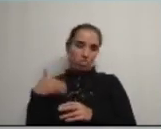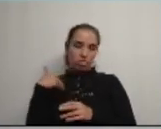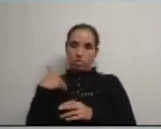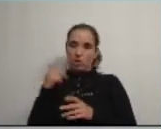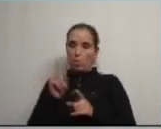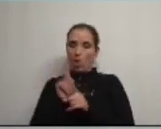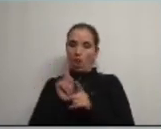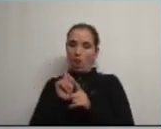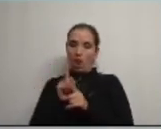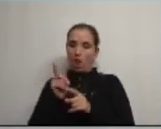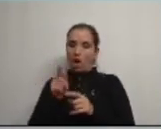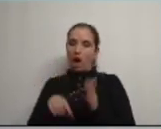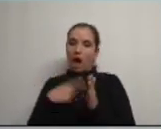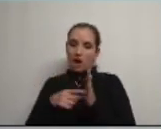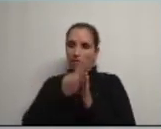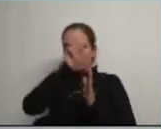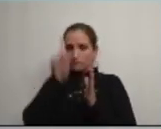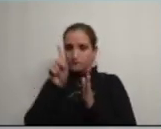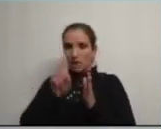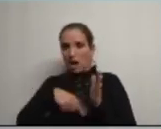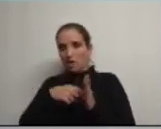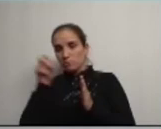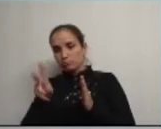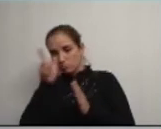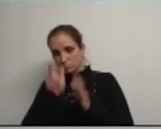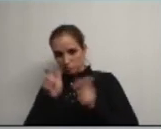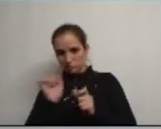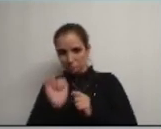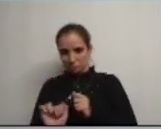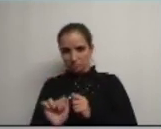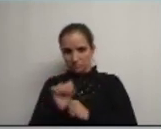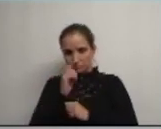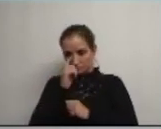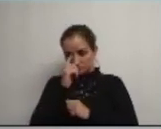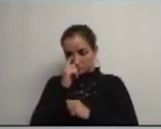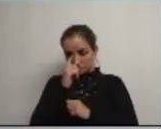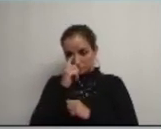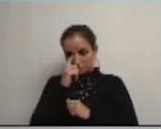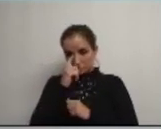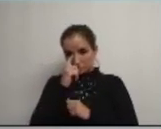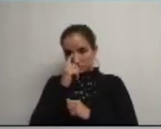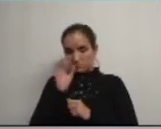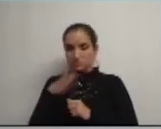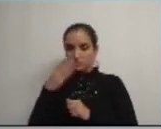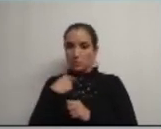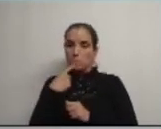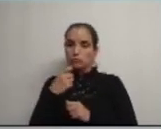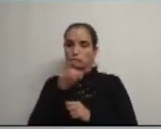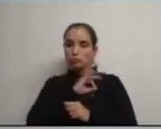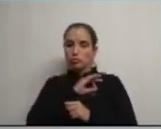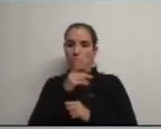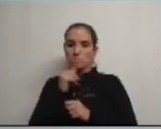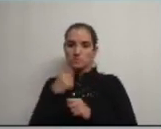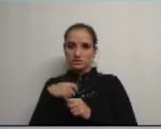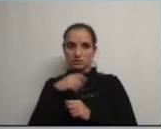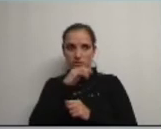um Conselho onde tem agredentes de primeira e agredentes de segunda posto isso mais uma vez pergunto ao Senhor Presidente